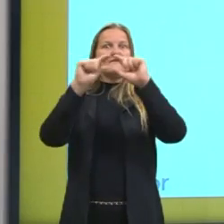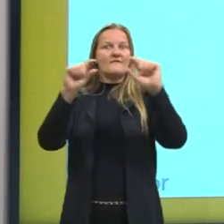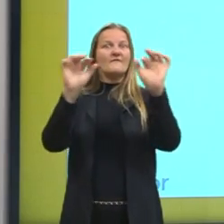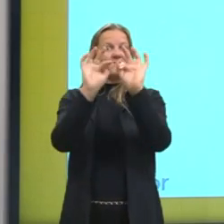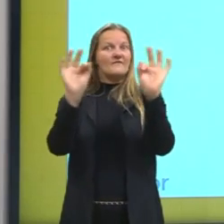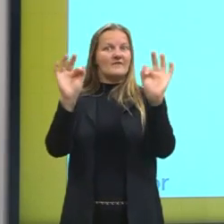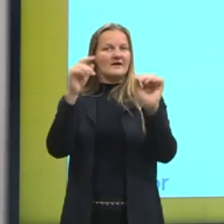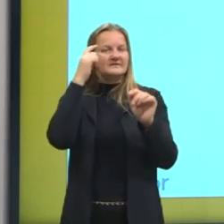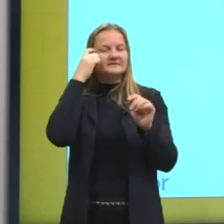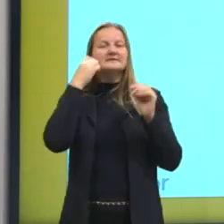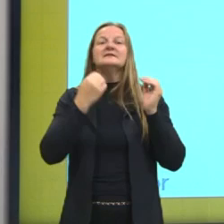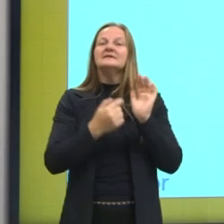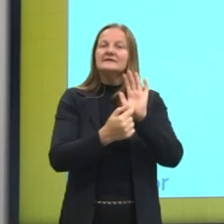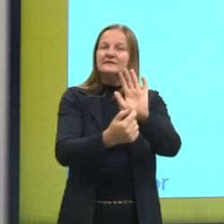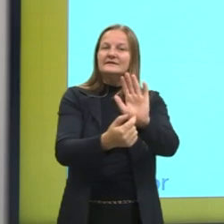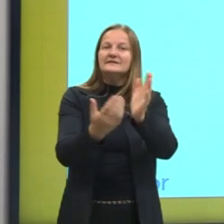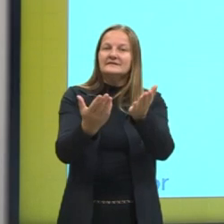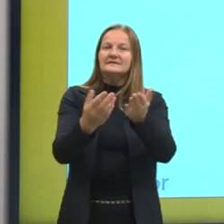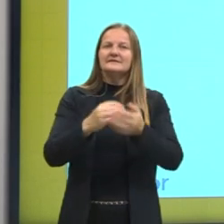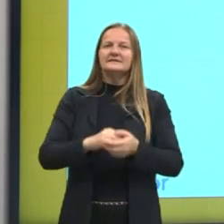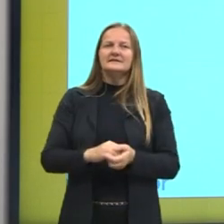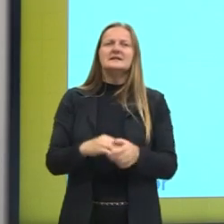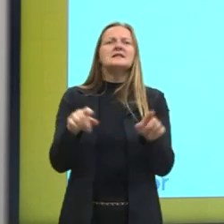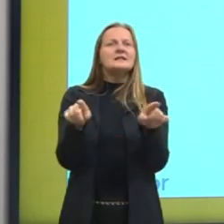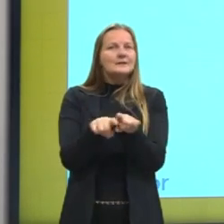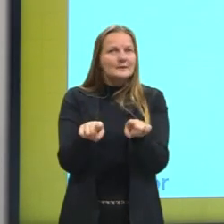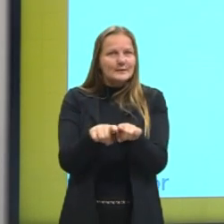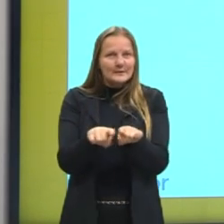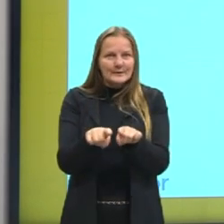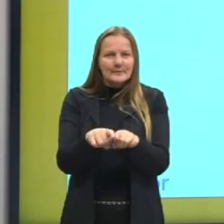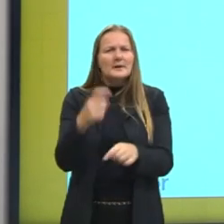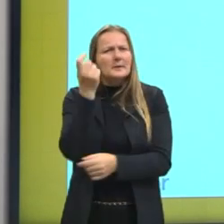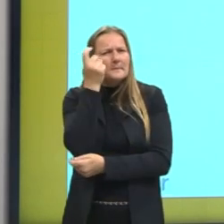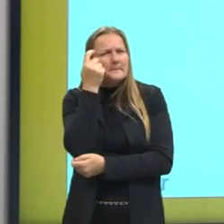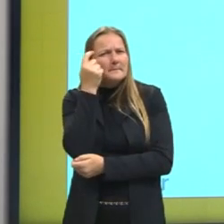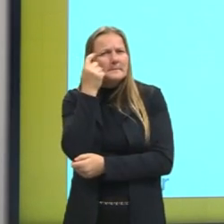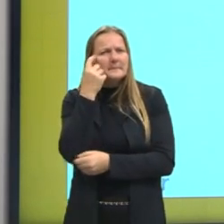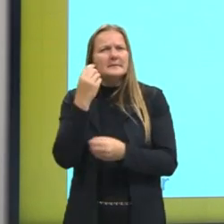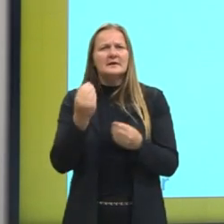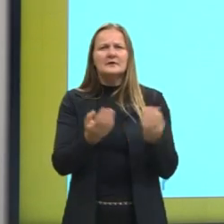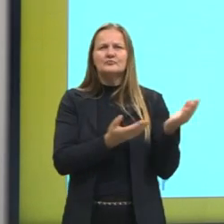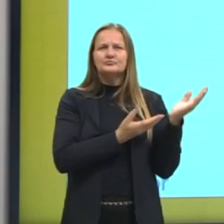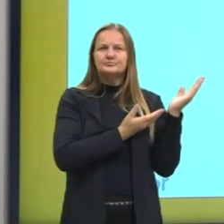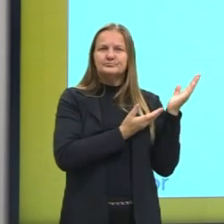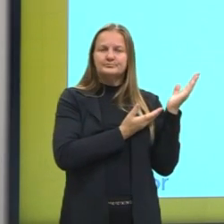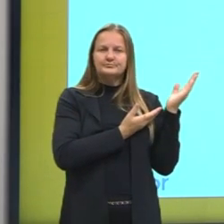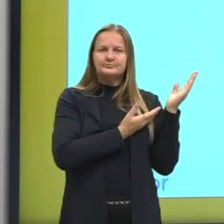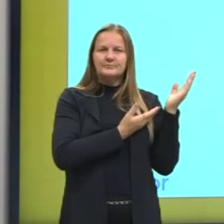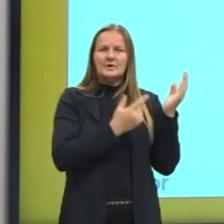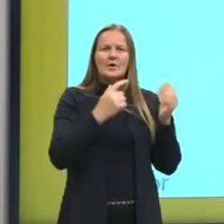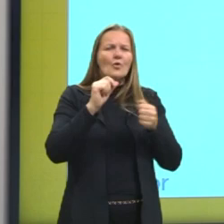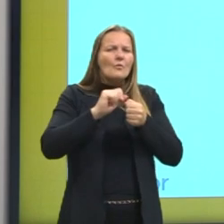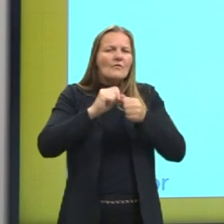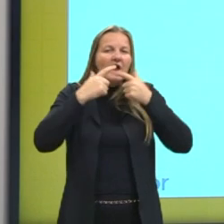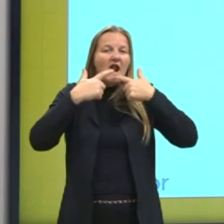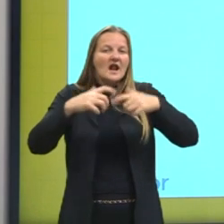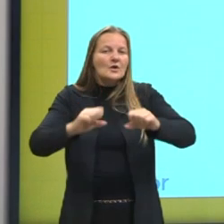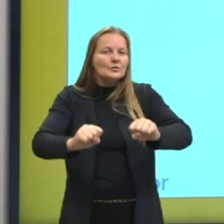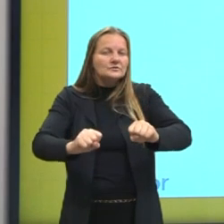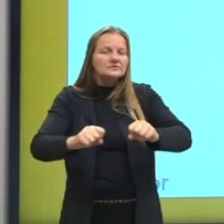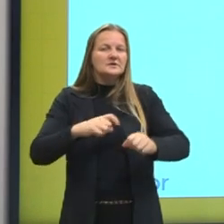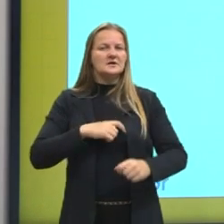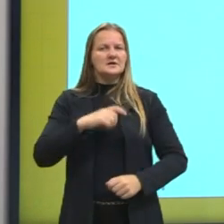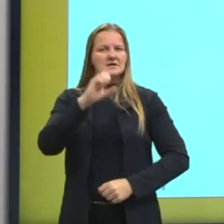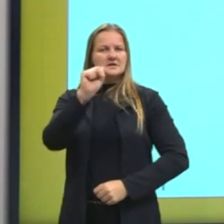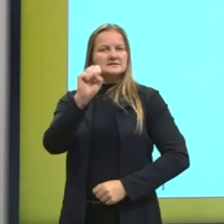interessante trazer para vocês, que também é pensar sobre este fazer linguístico. Ser